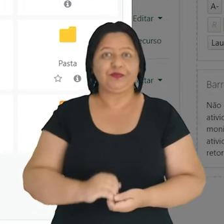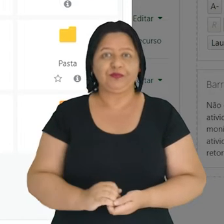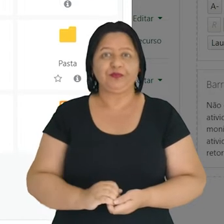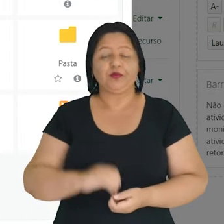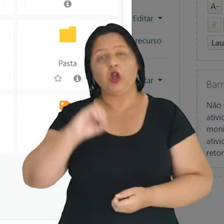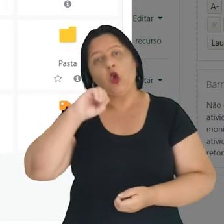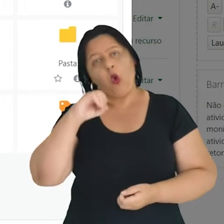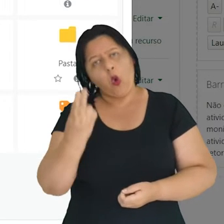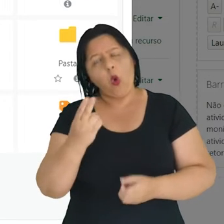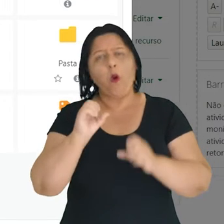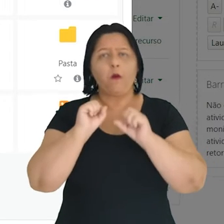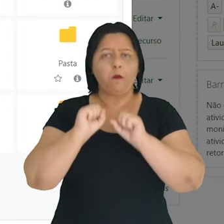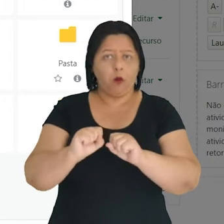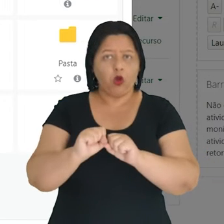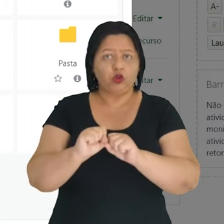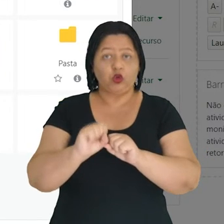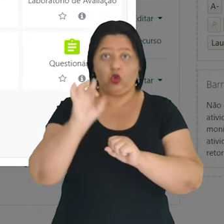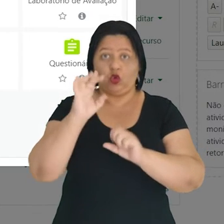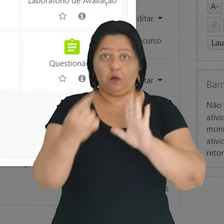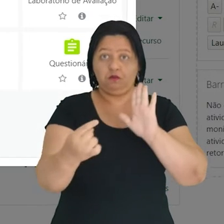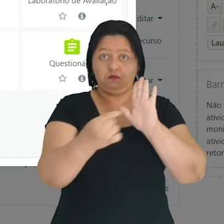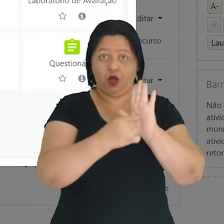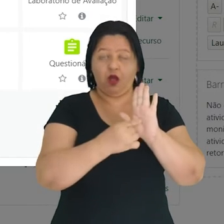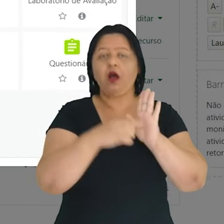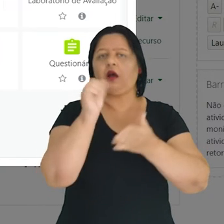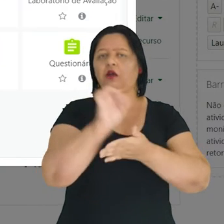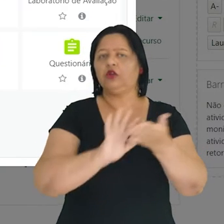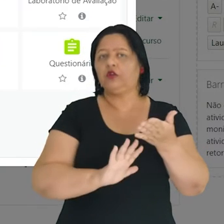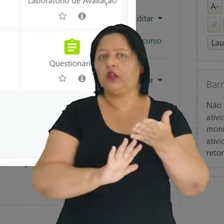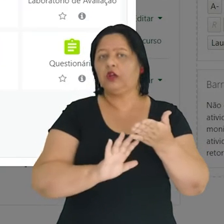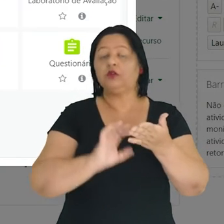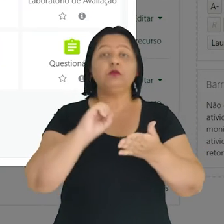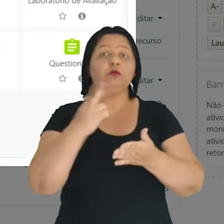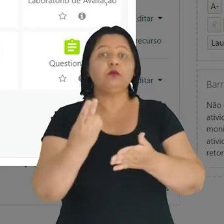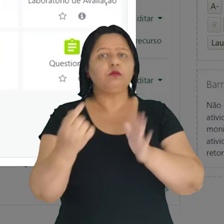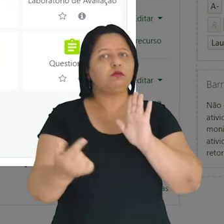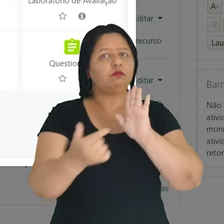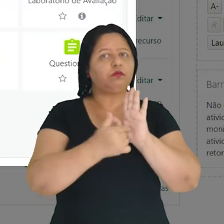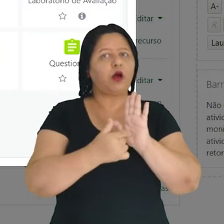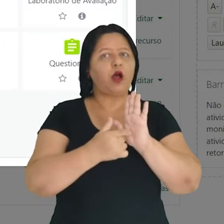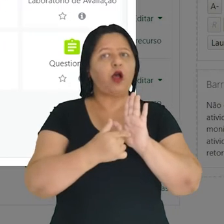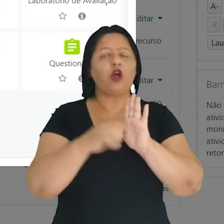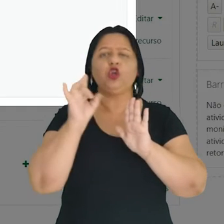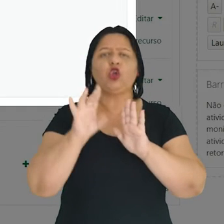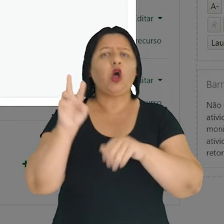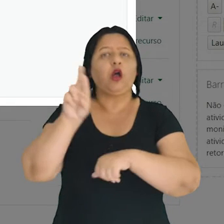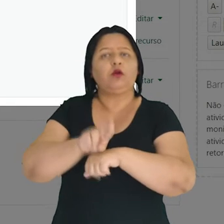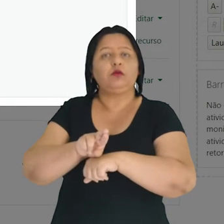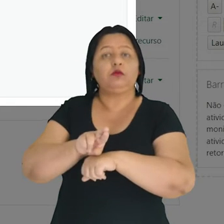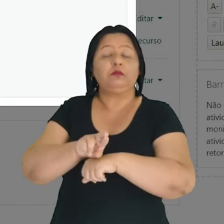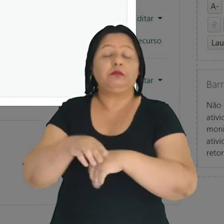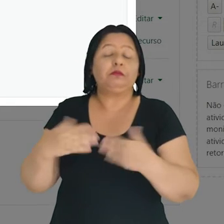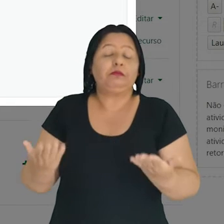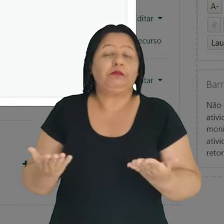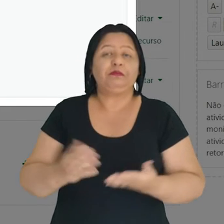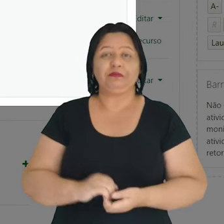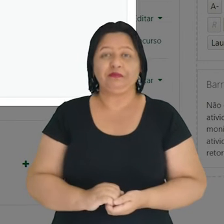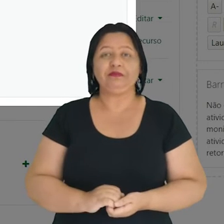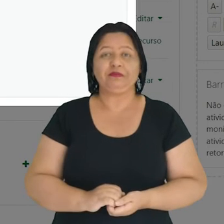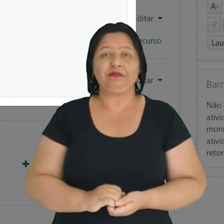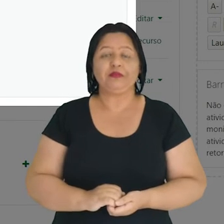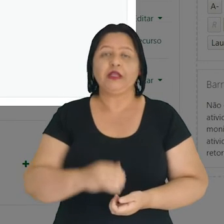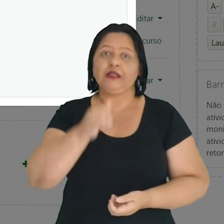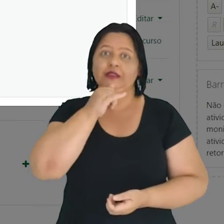versão, ou eu posso clicar somente em Atividades ou somente em Recursos.